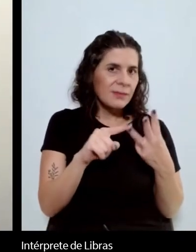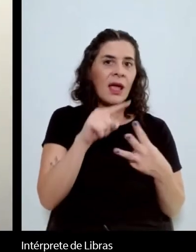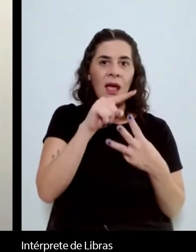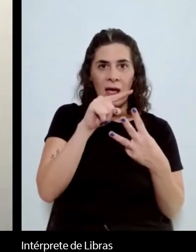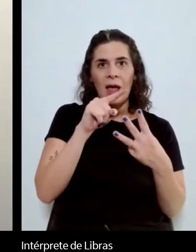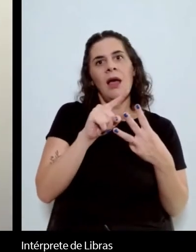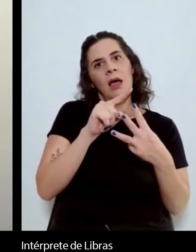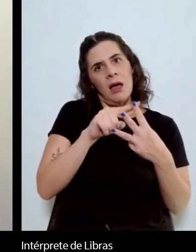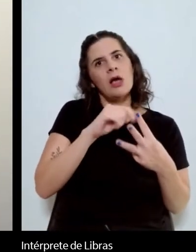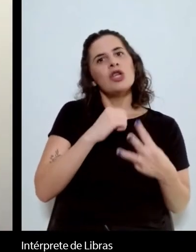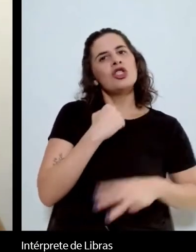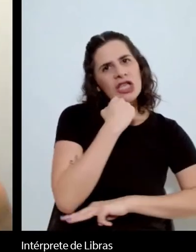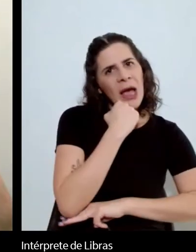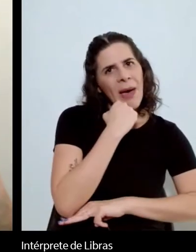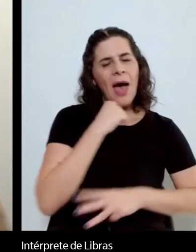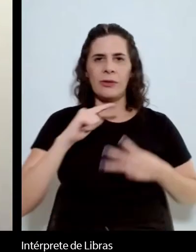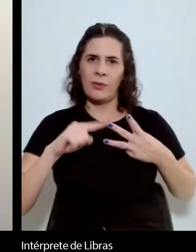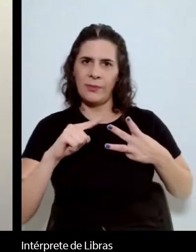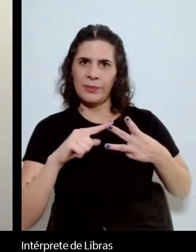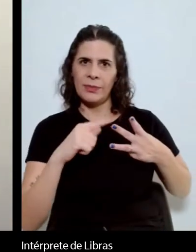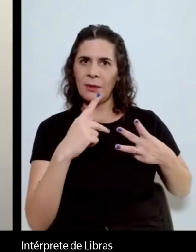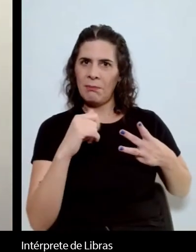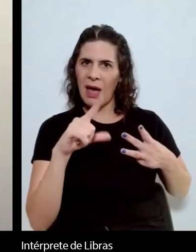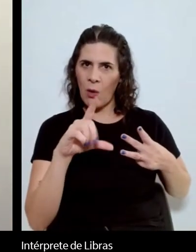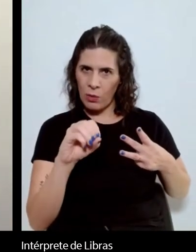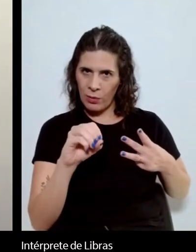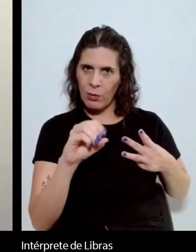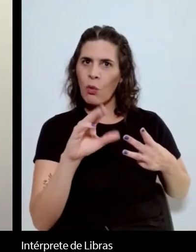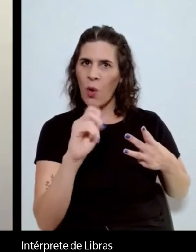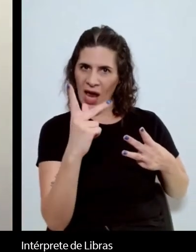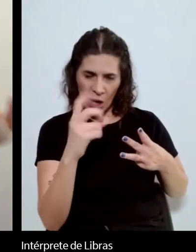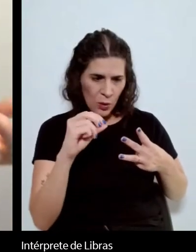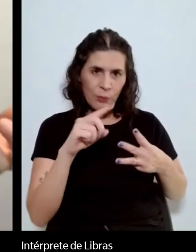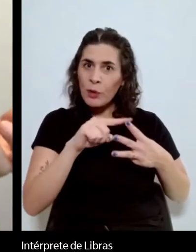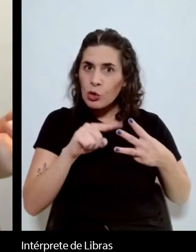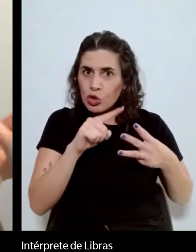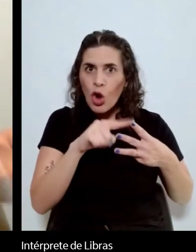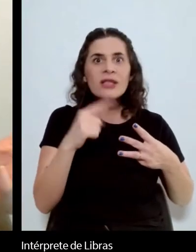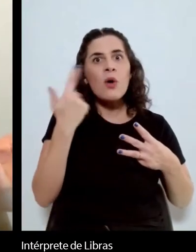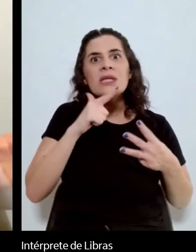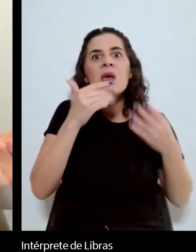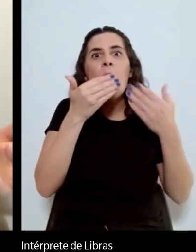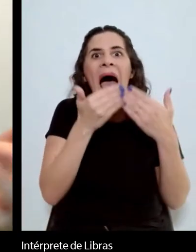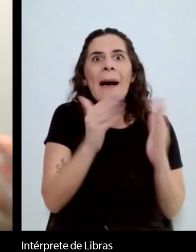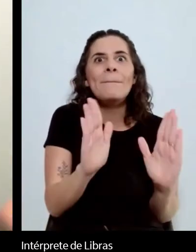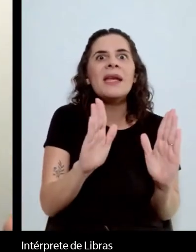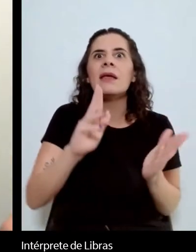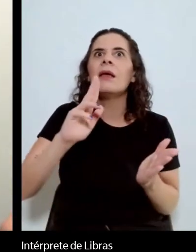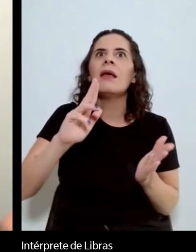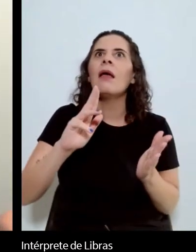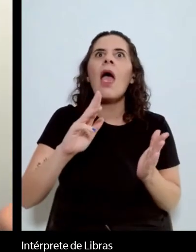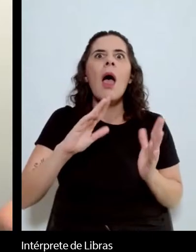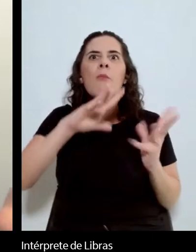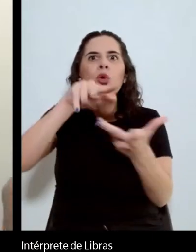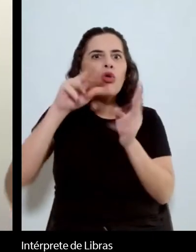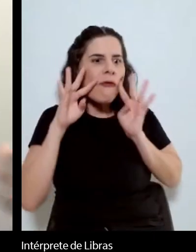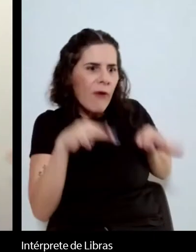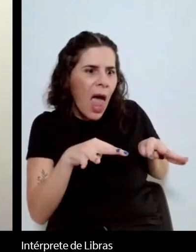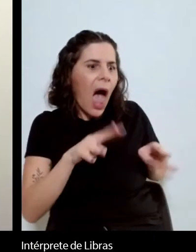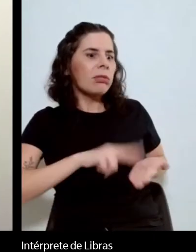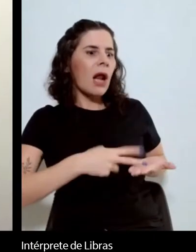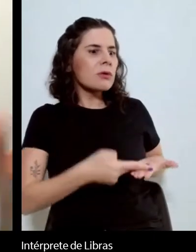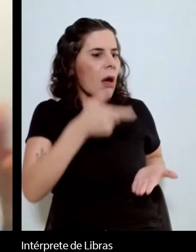Coelho foram os grandes responsáveis pela abertura no mercado mundial de traduções aos autores brasileiros.